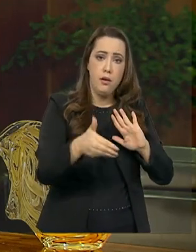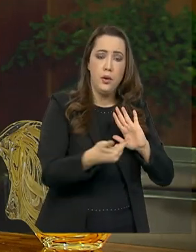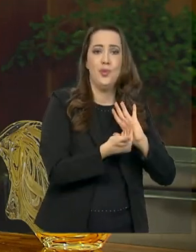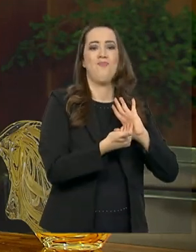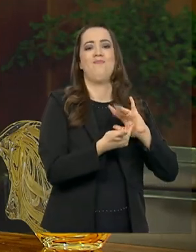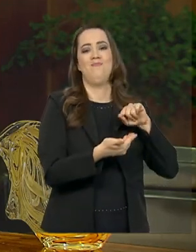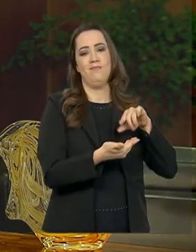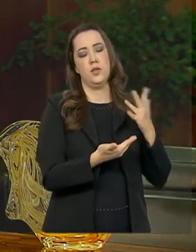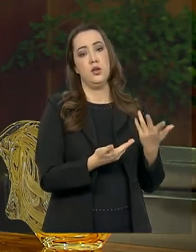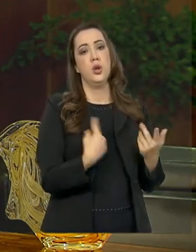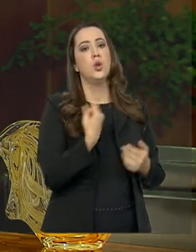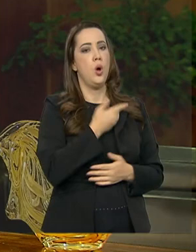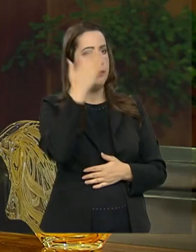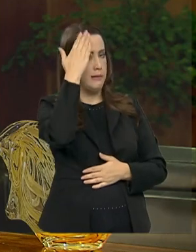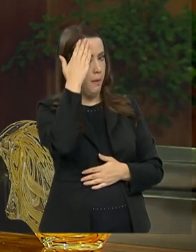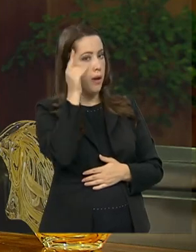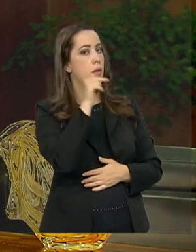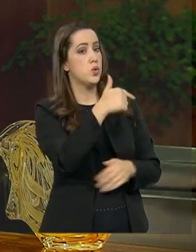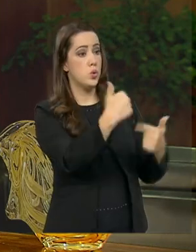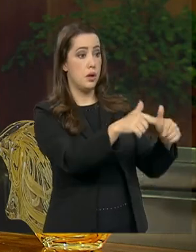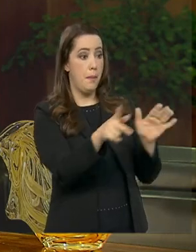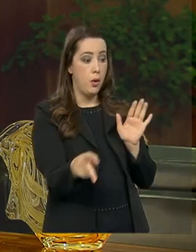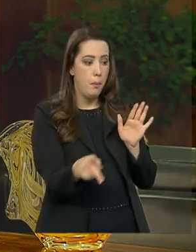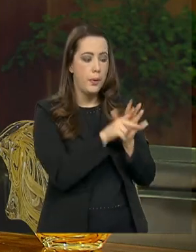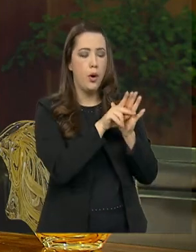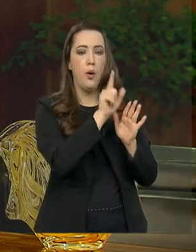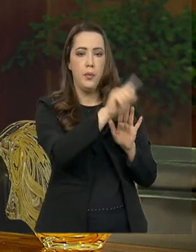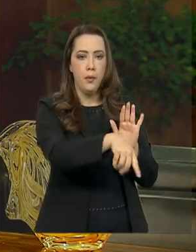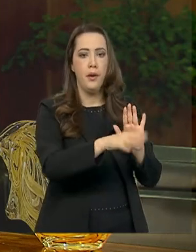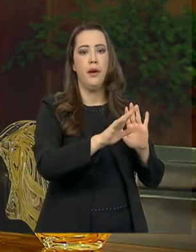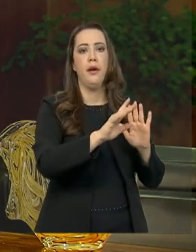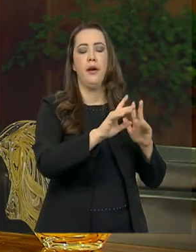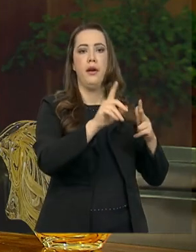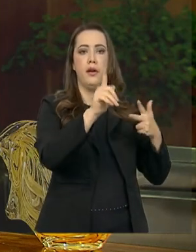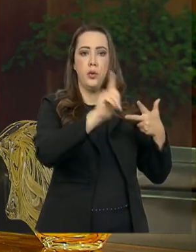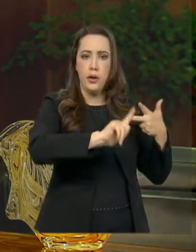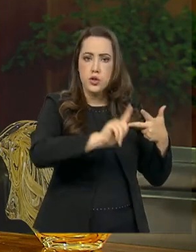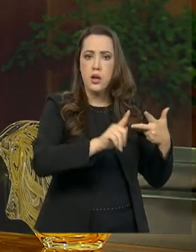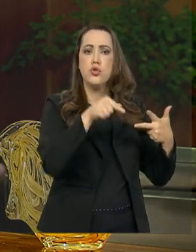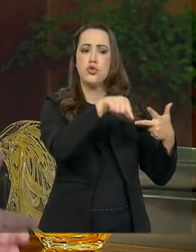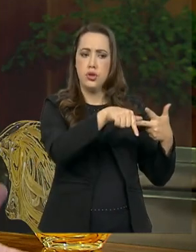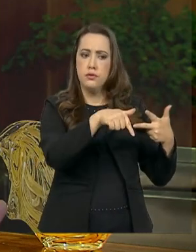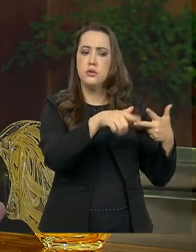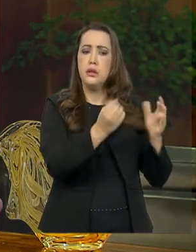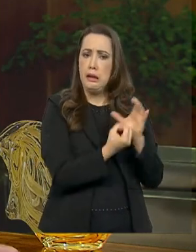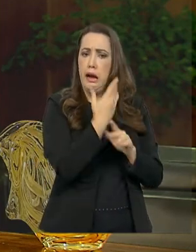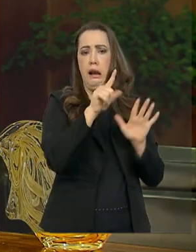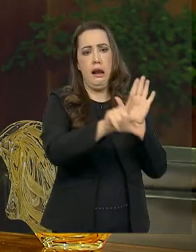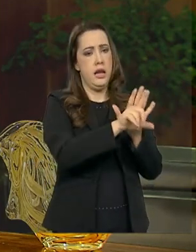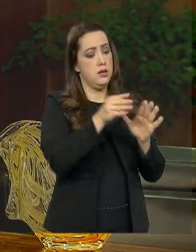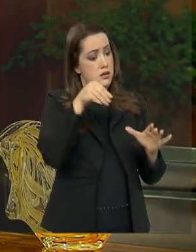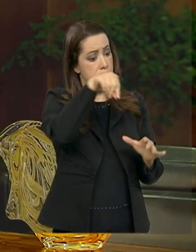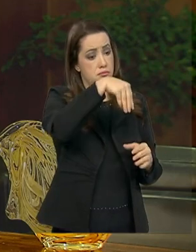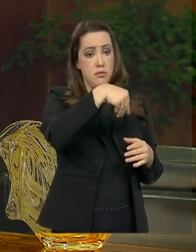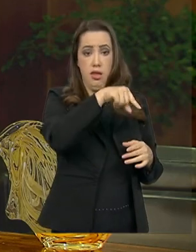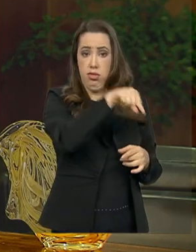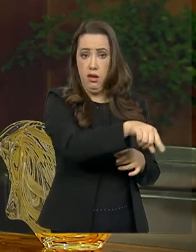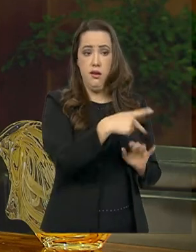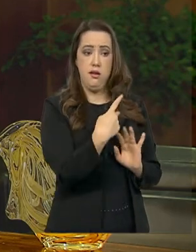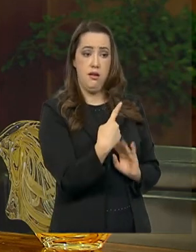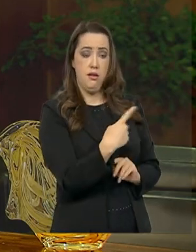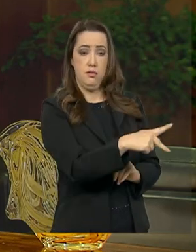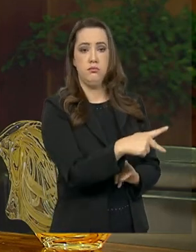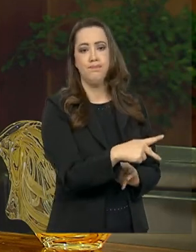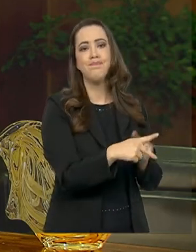legislar é do poder legislativo. O presidente até pode ter algumas iniciativas, como, por exemplo, medidas provisórias, mas a palavra